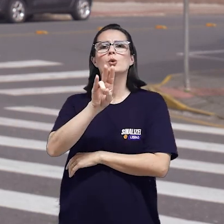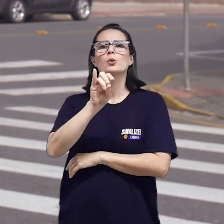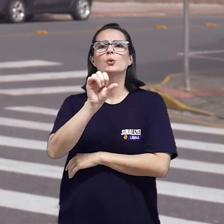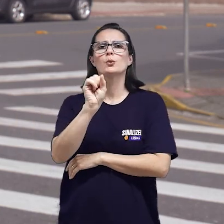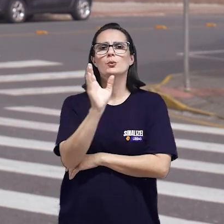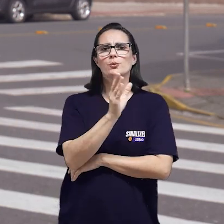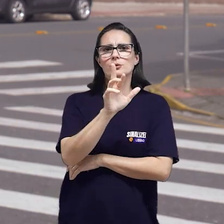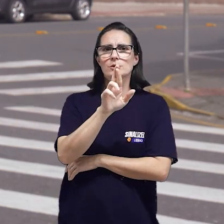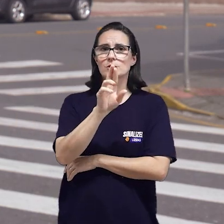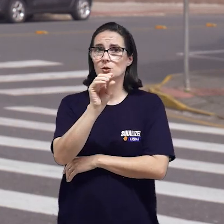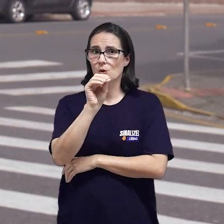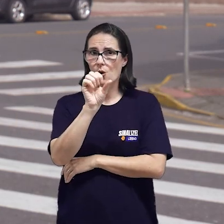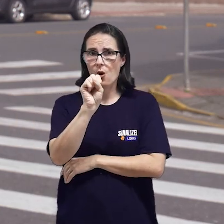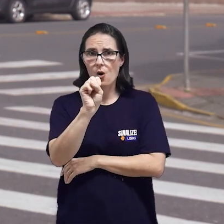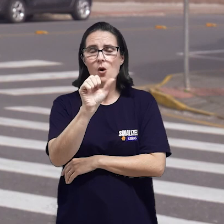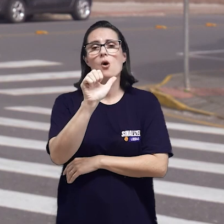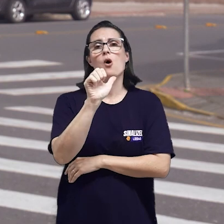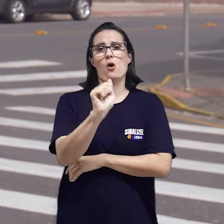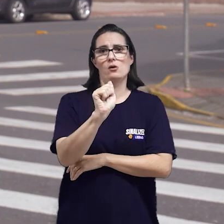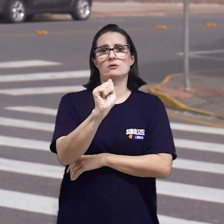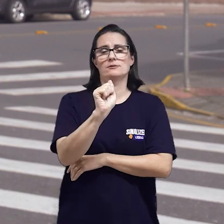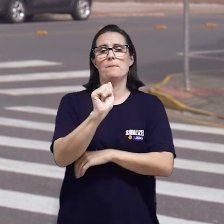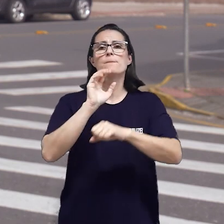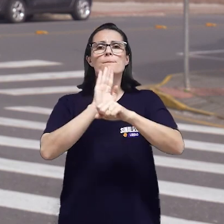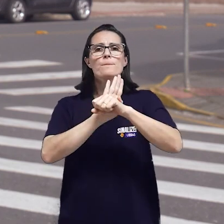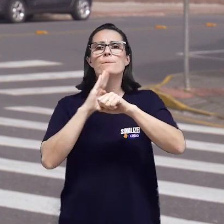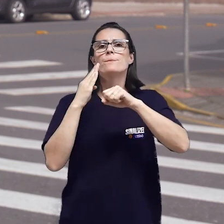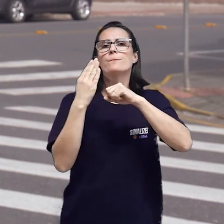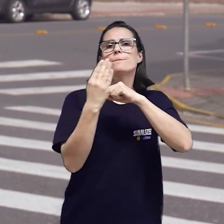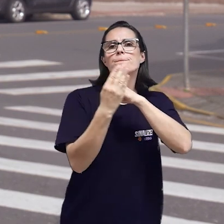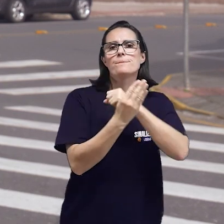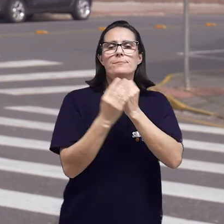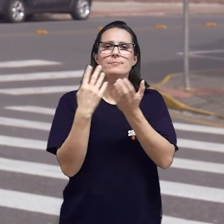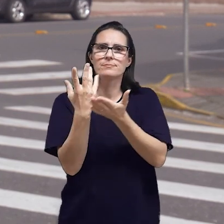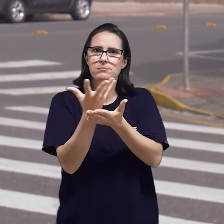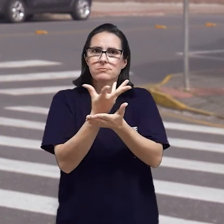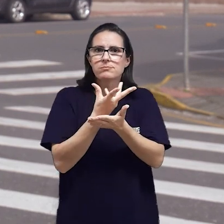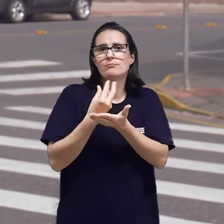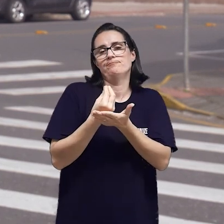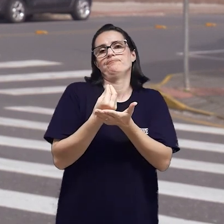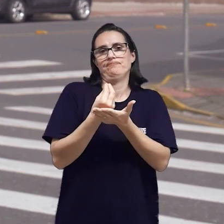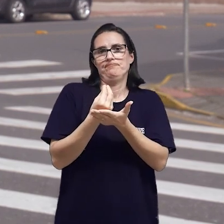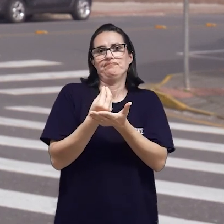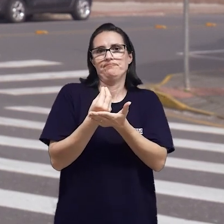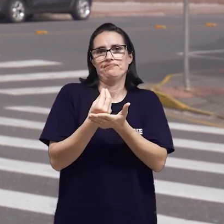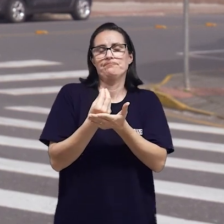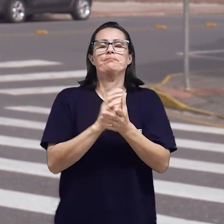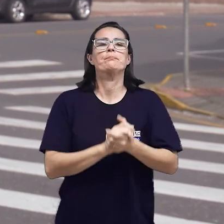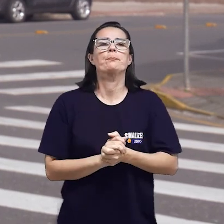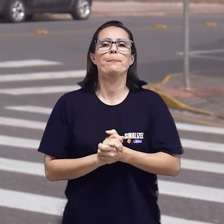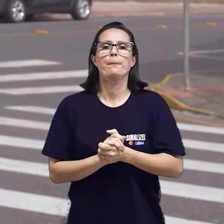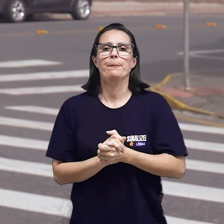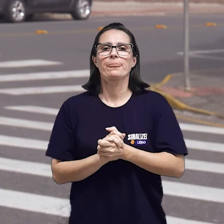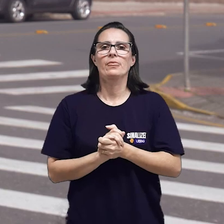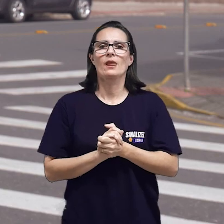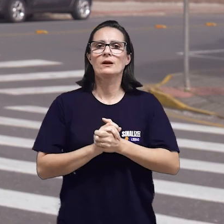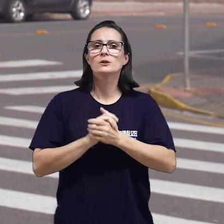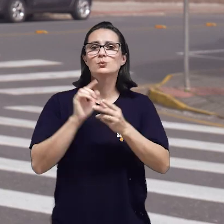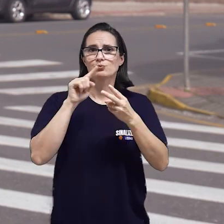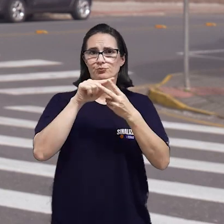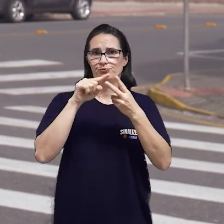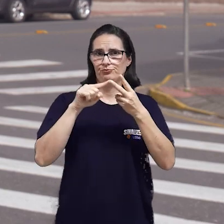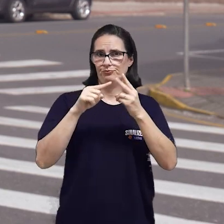Rosa, nos cruzamentos com as ruas Walter Pisque, Frederico Pisque e José Rosa, no bairro Rio